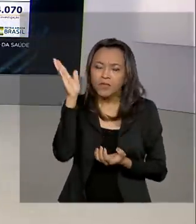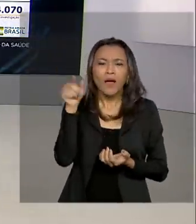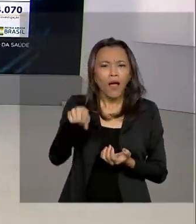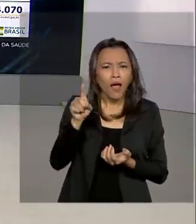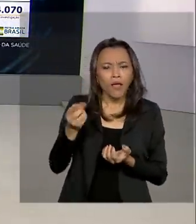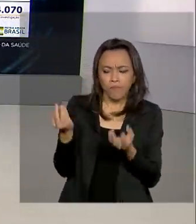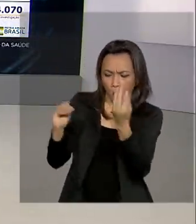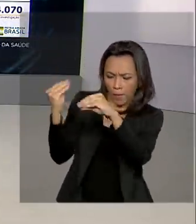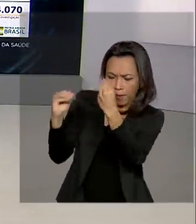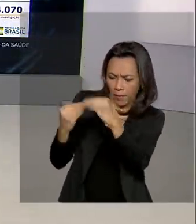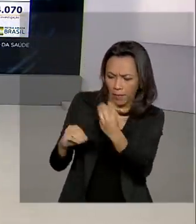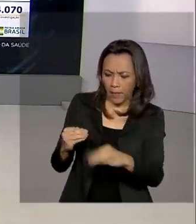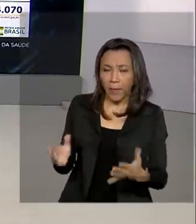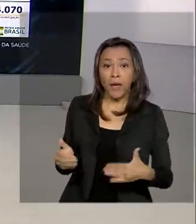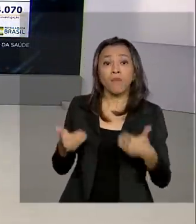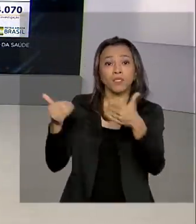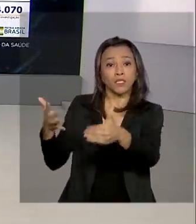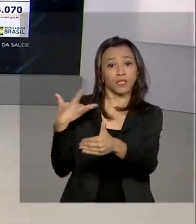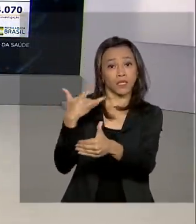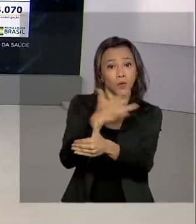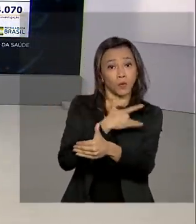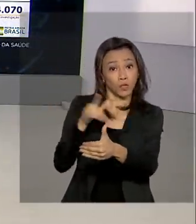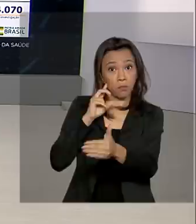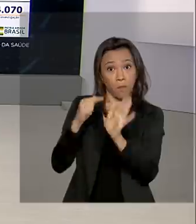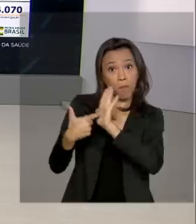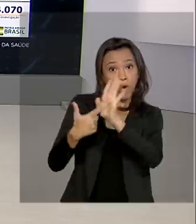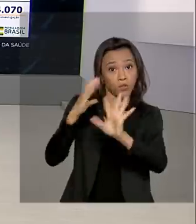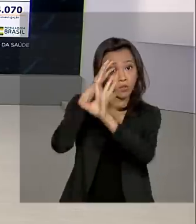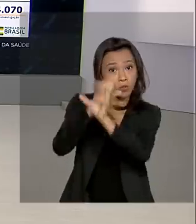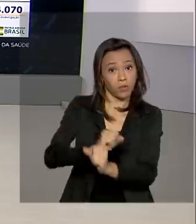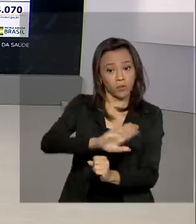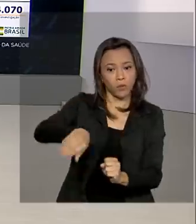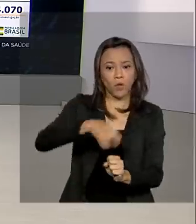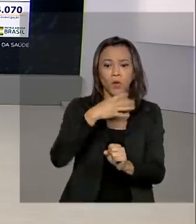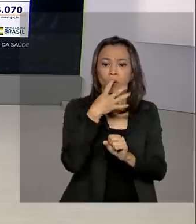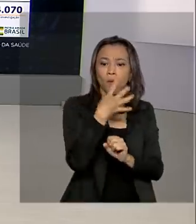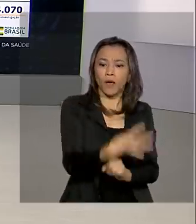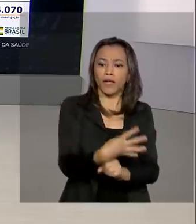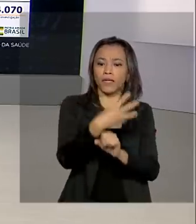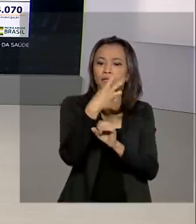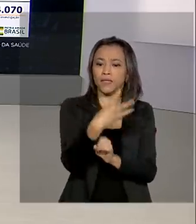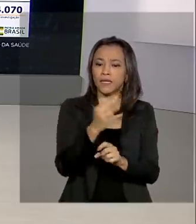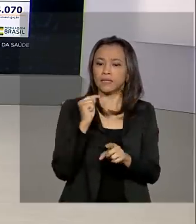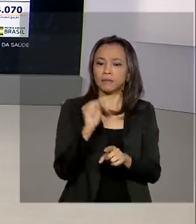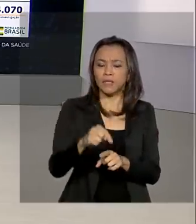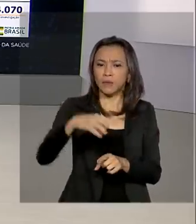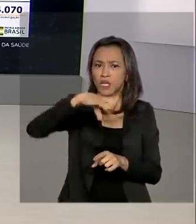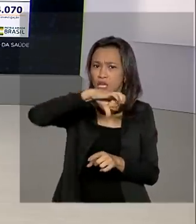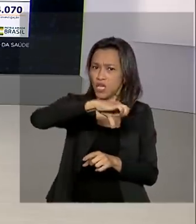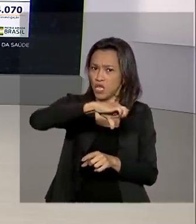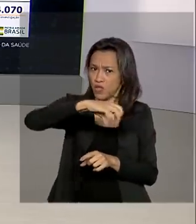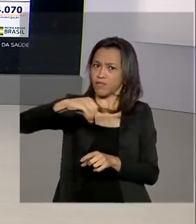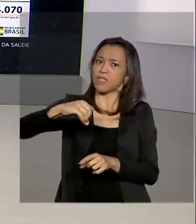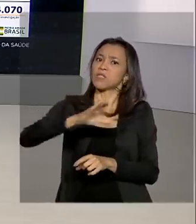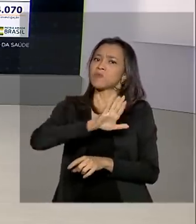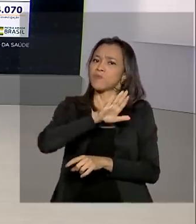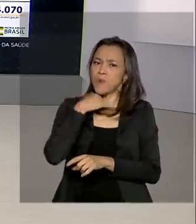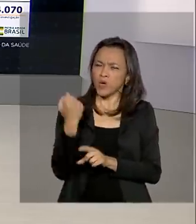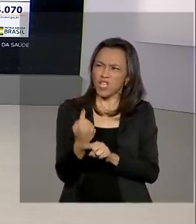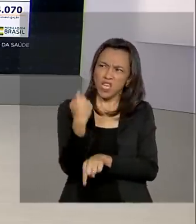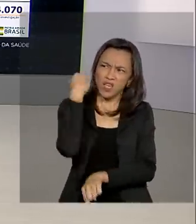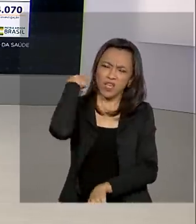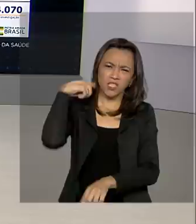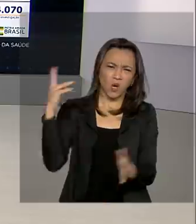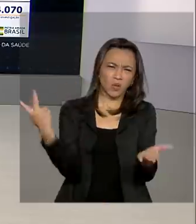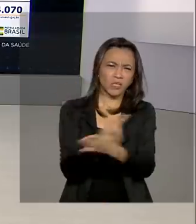Ministério da Saúde mostram ainda um número total de 43.900 mortes desde o início do primeiro caso